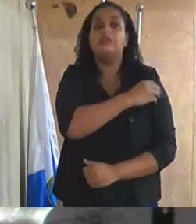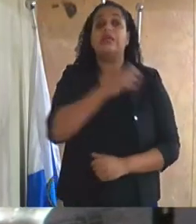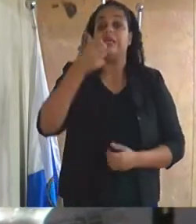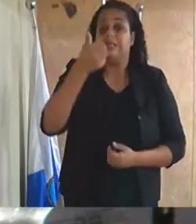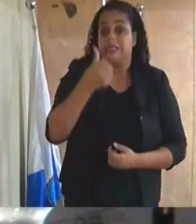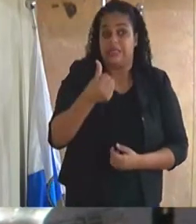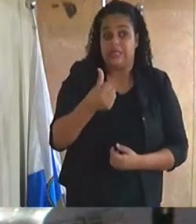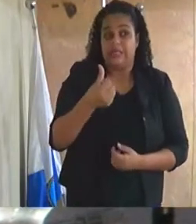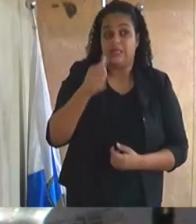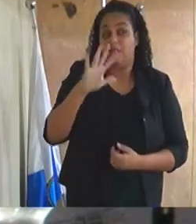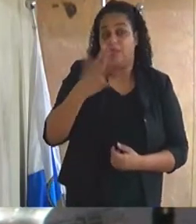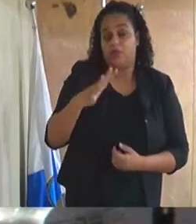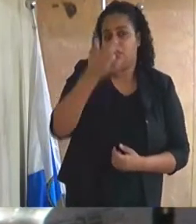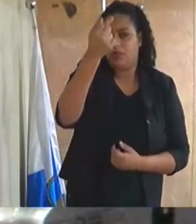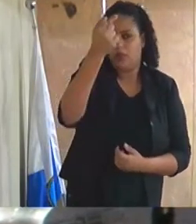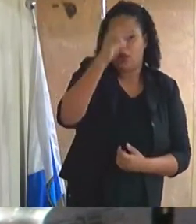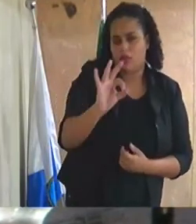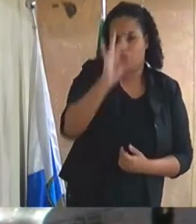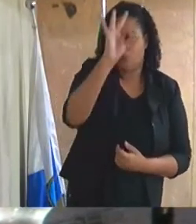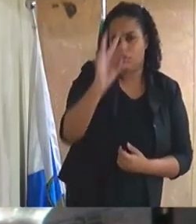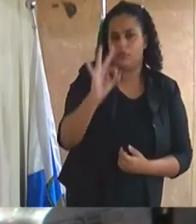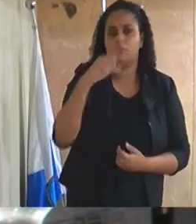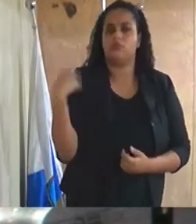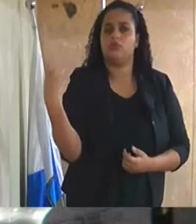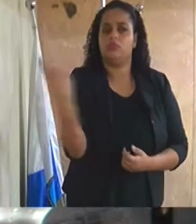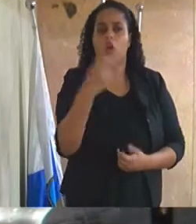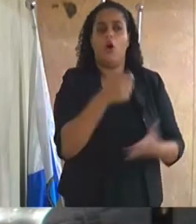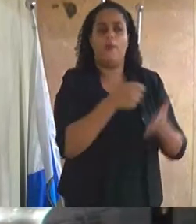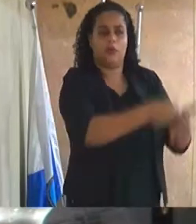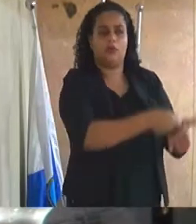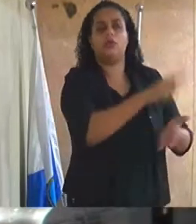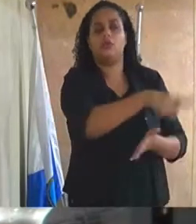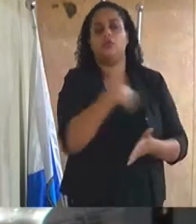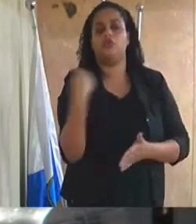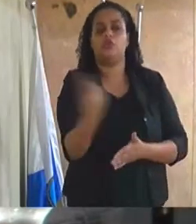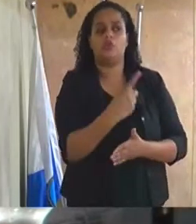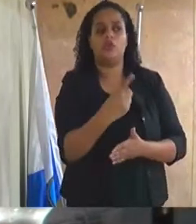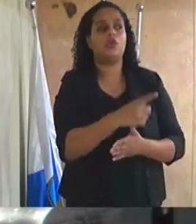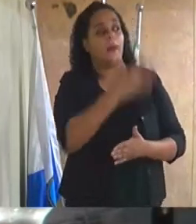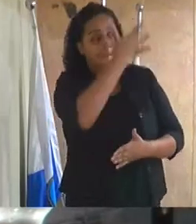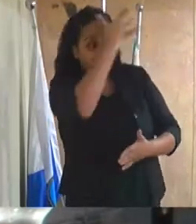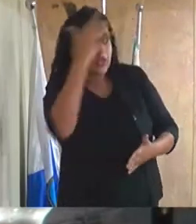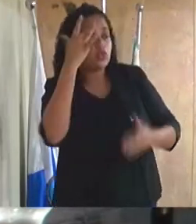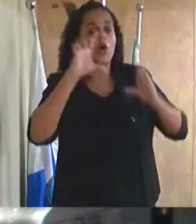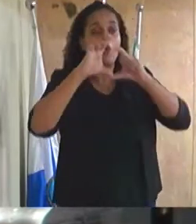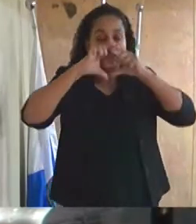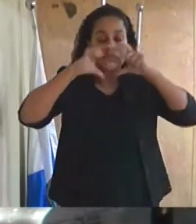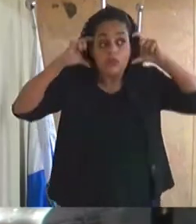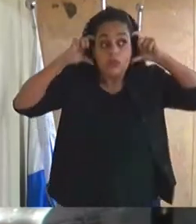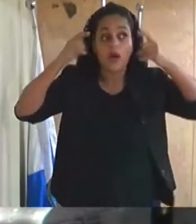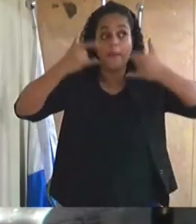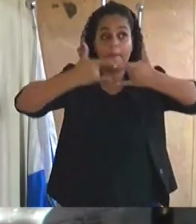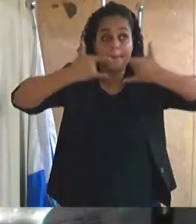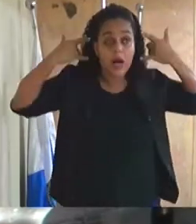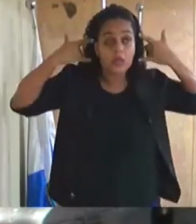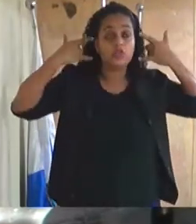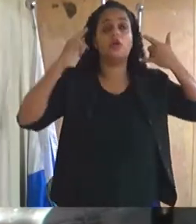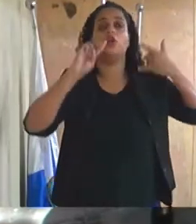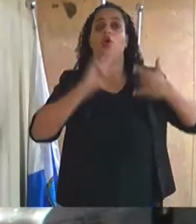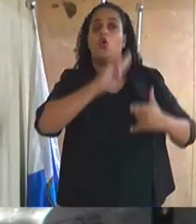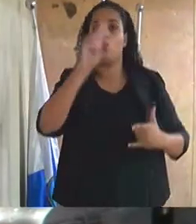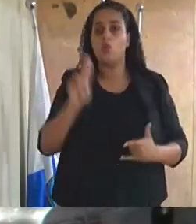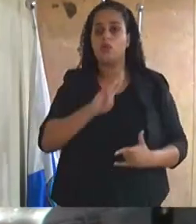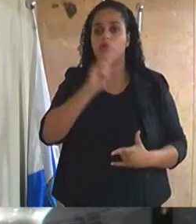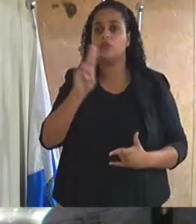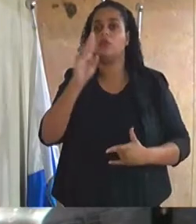transportes públicos e estabelece a obrigatoriedade de passageiros usarem máscaras no interior dos veículos enquanto durar a